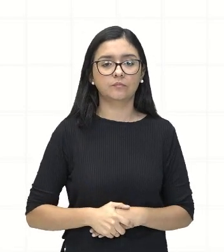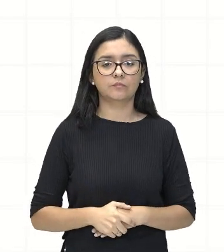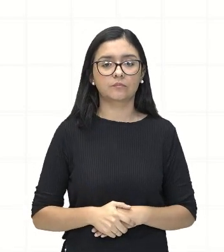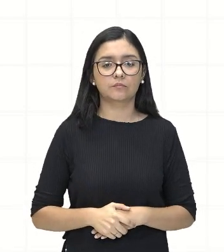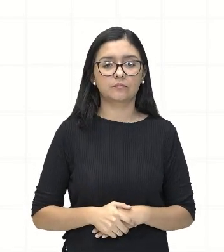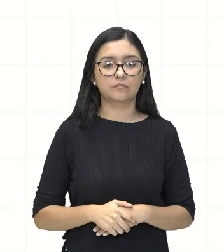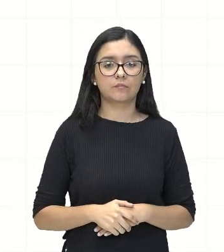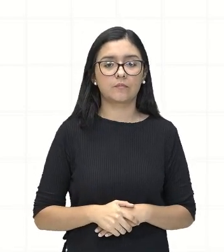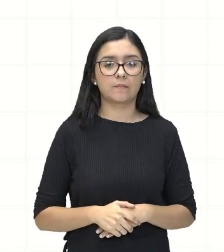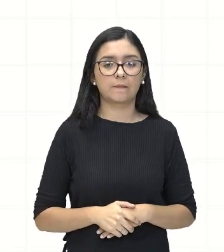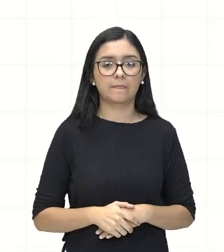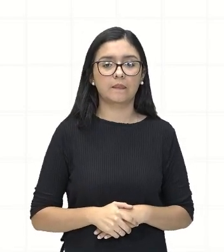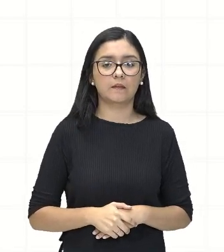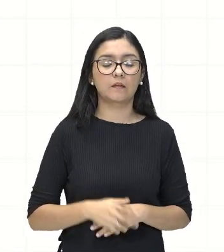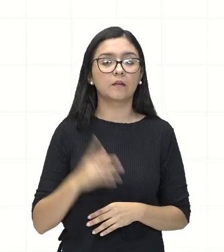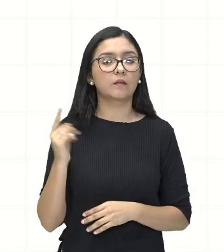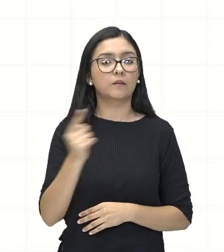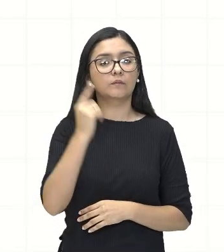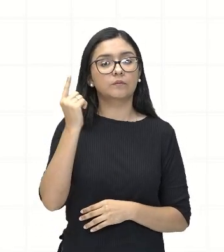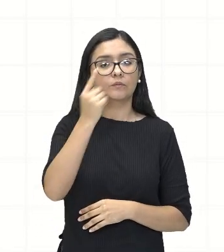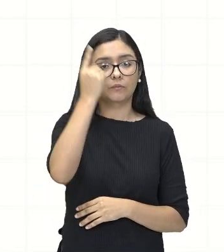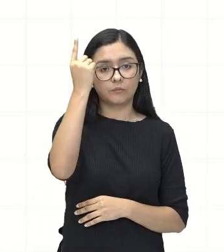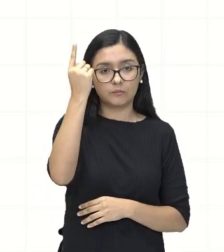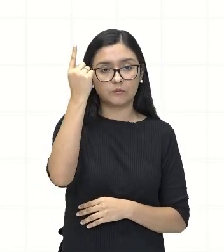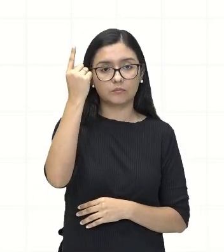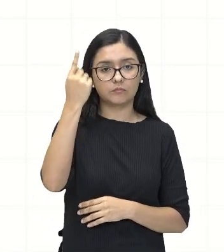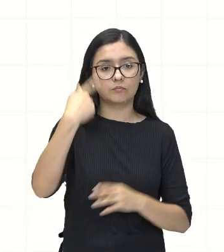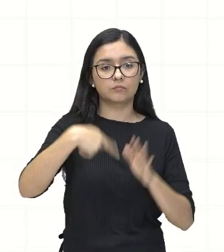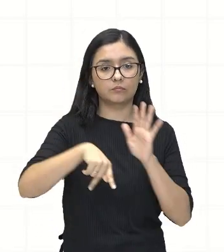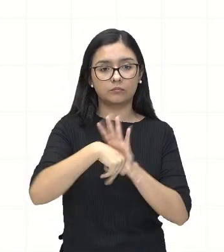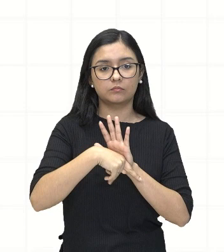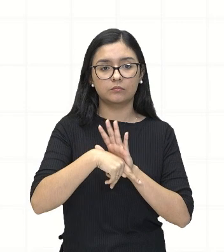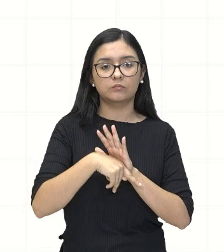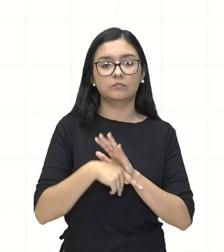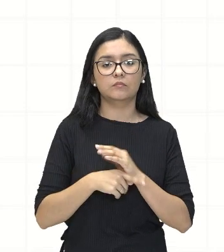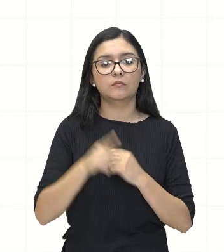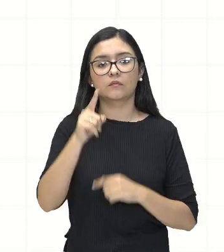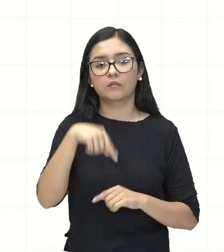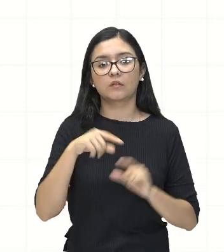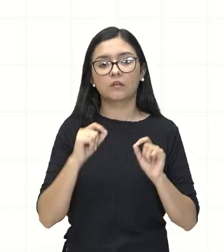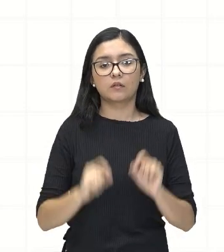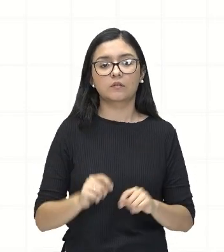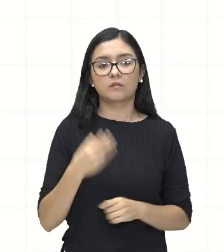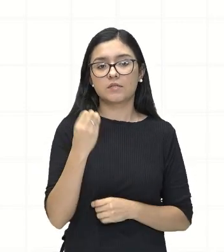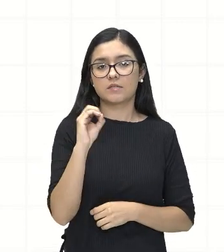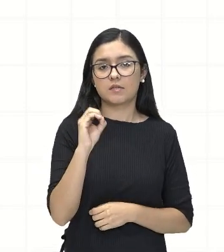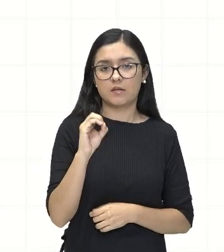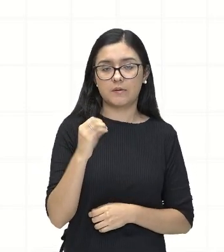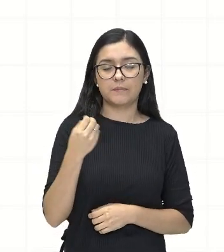A altura, né, altura, desculpa aí, será 0.